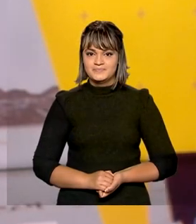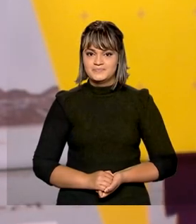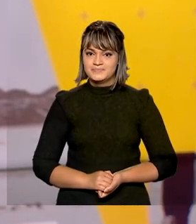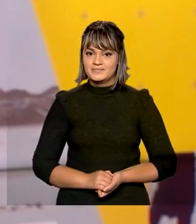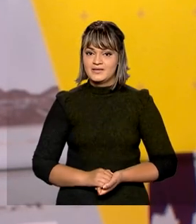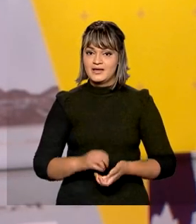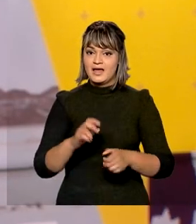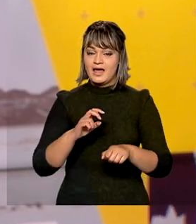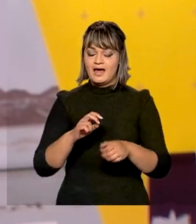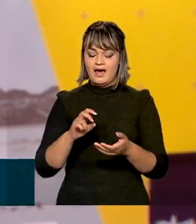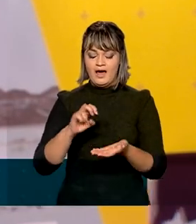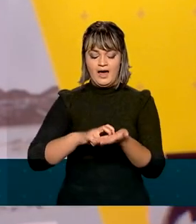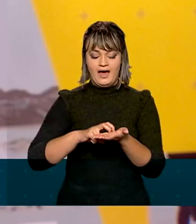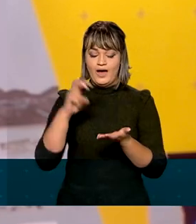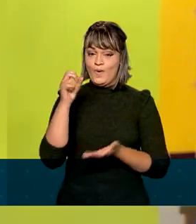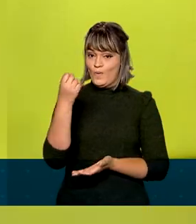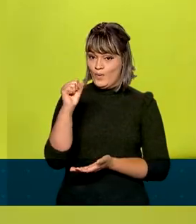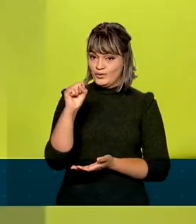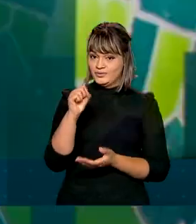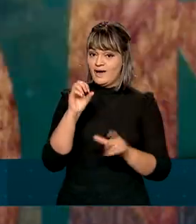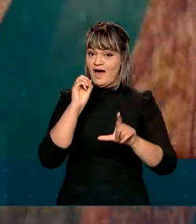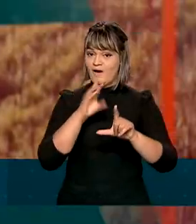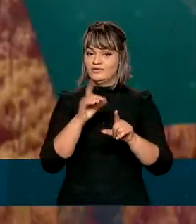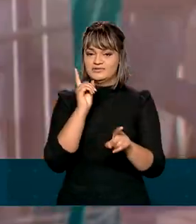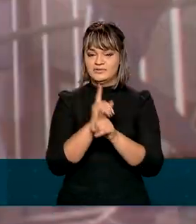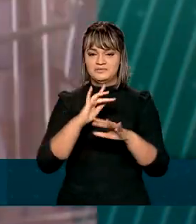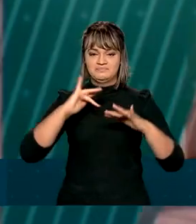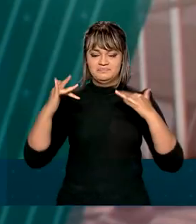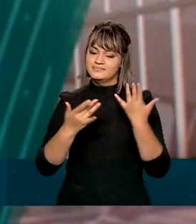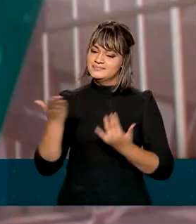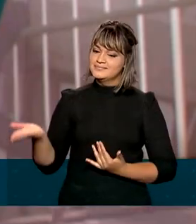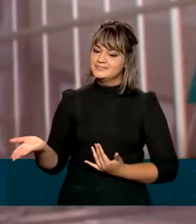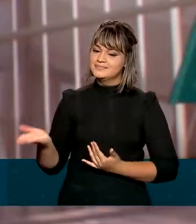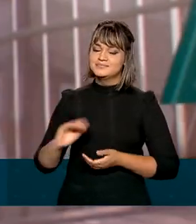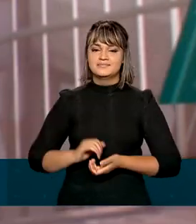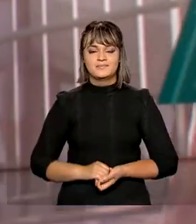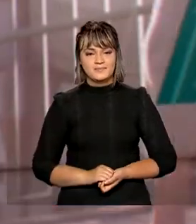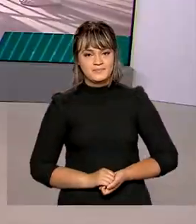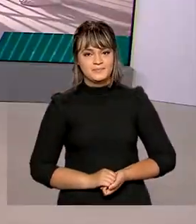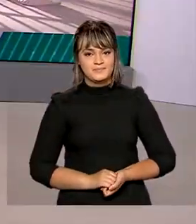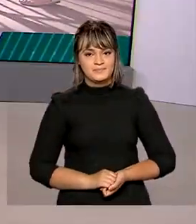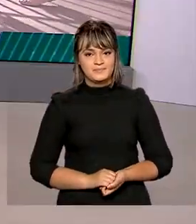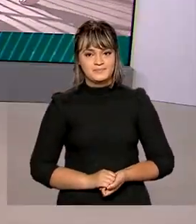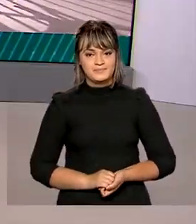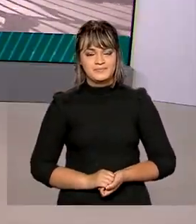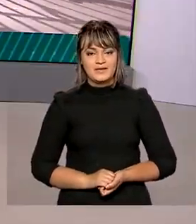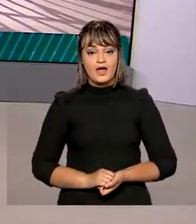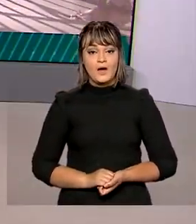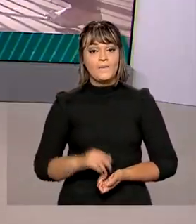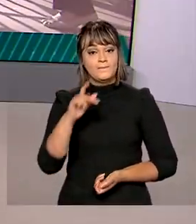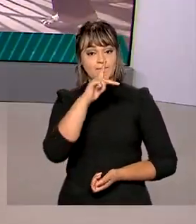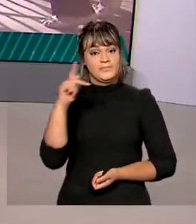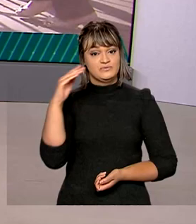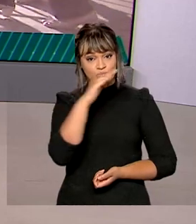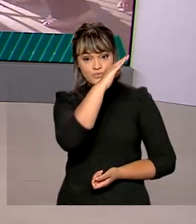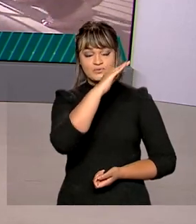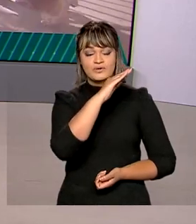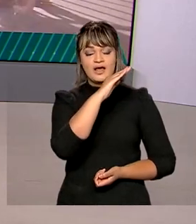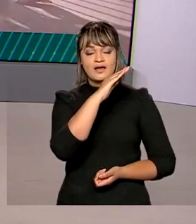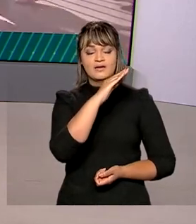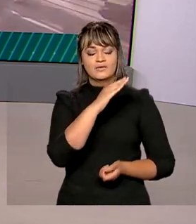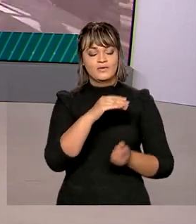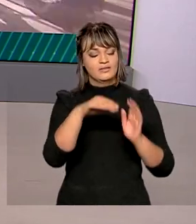8 horas da manhã, estamos ao vivo também pelas redes sociais. O presidente Jair Bolsonaro